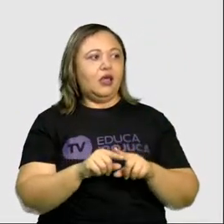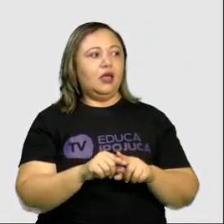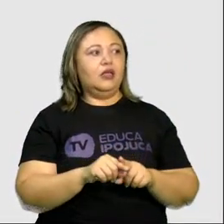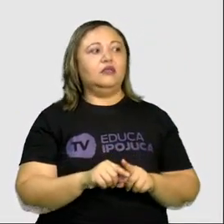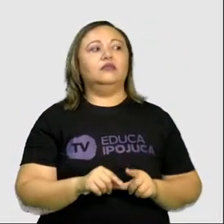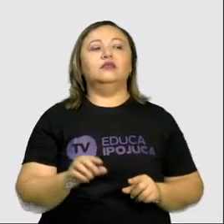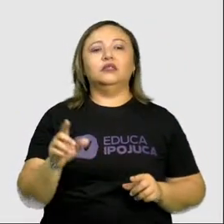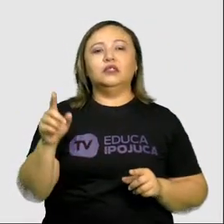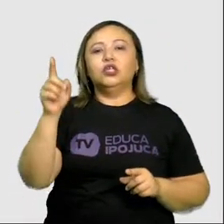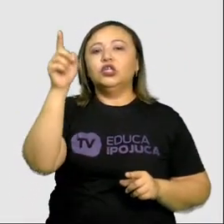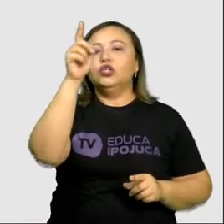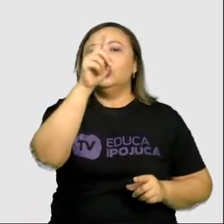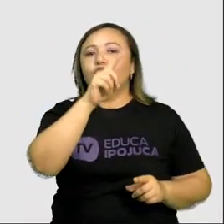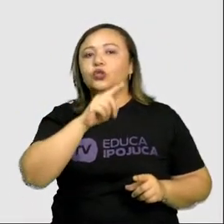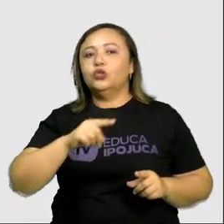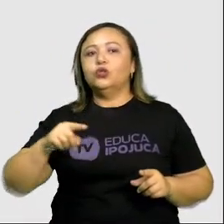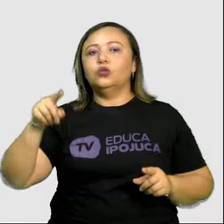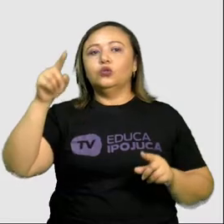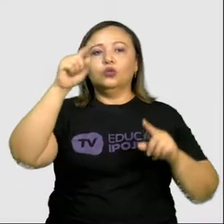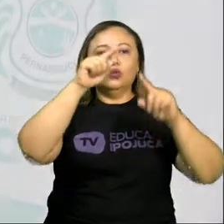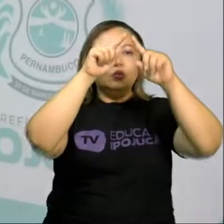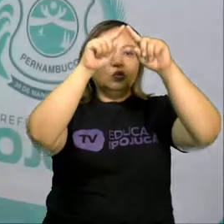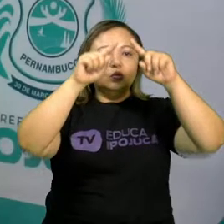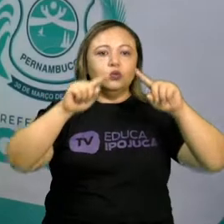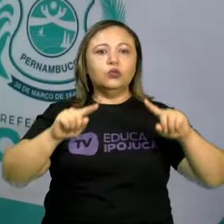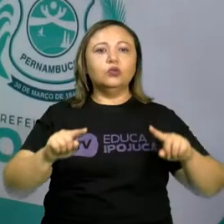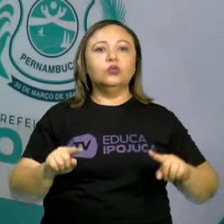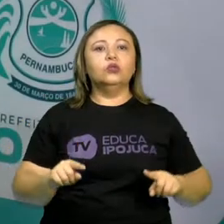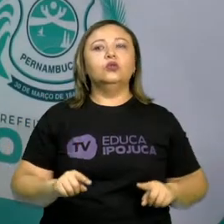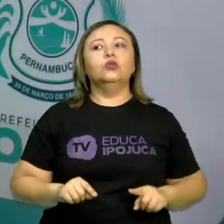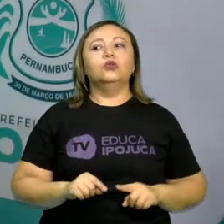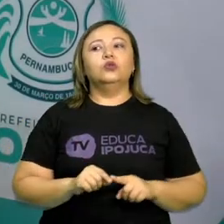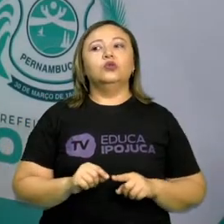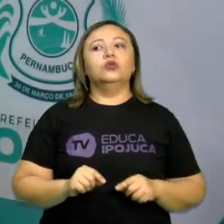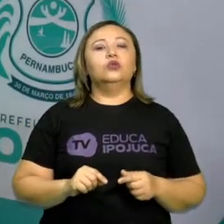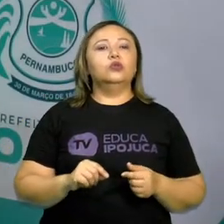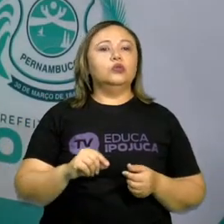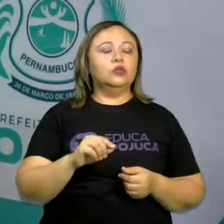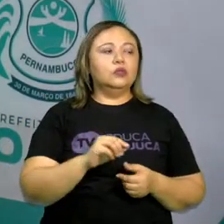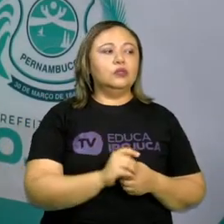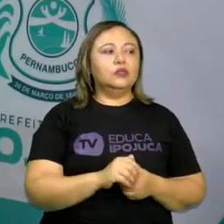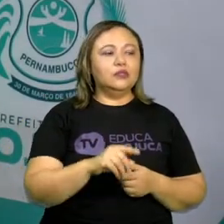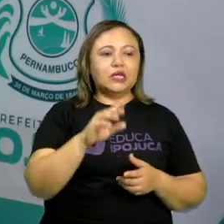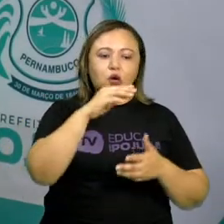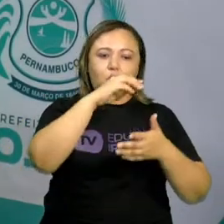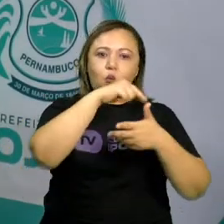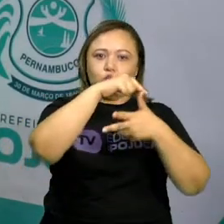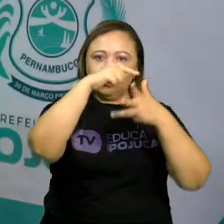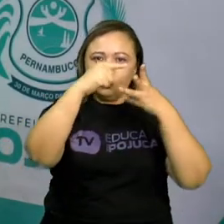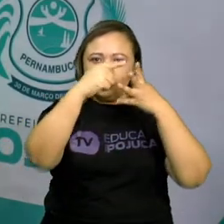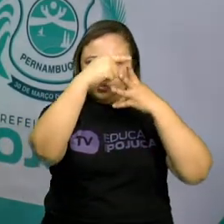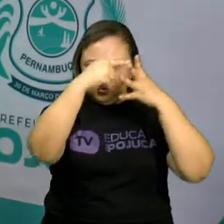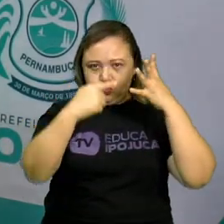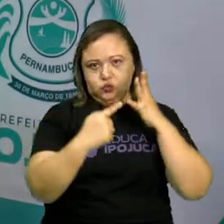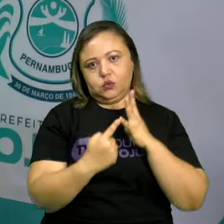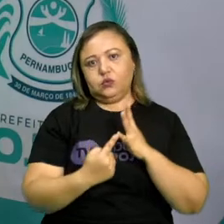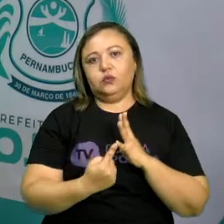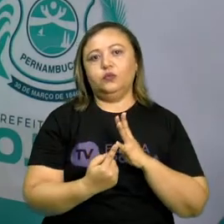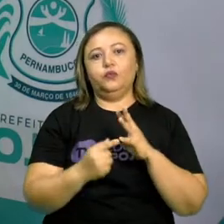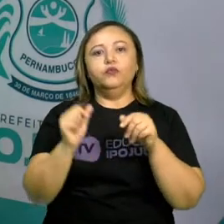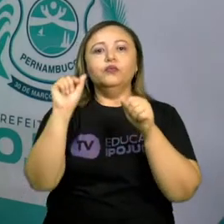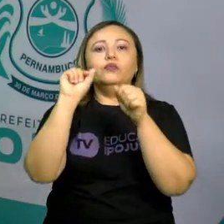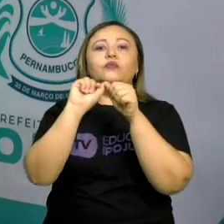Quadrado, círculo, triângulo, retângulo. Com essas quatro formas, nós podemos fazer